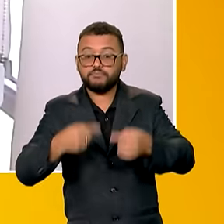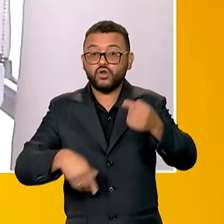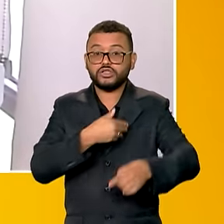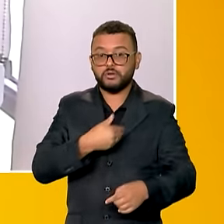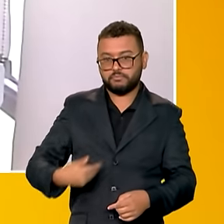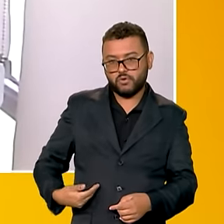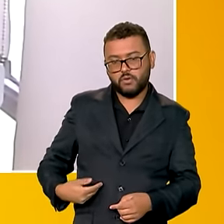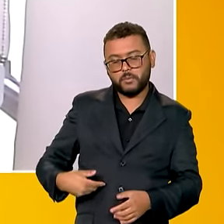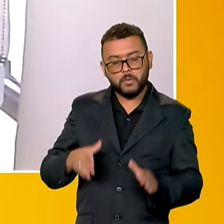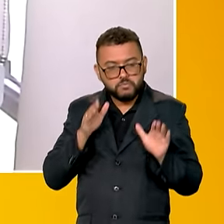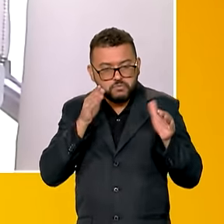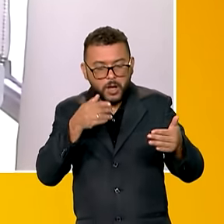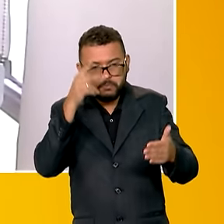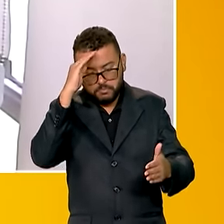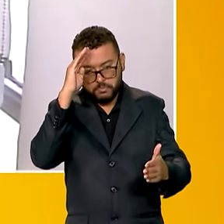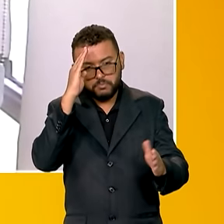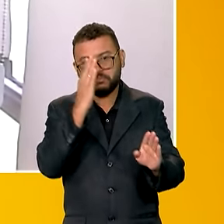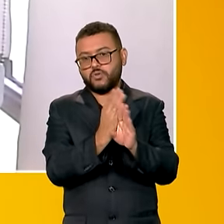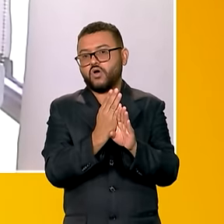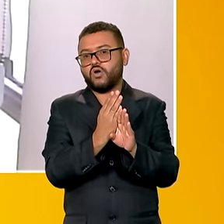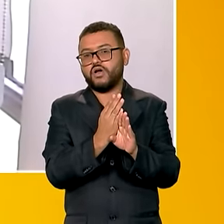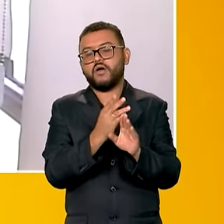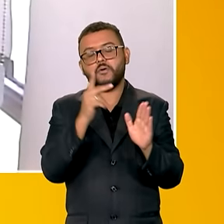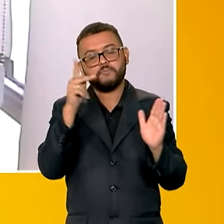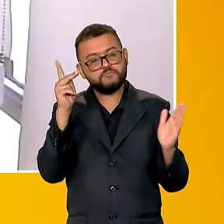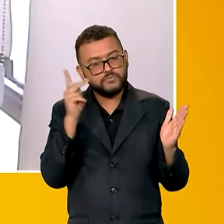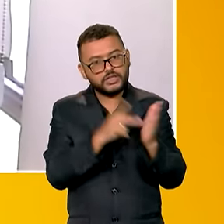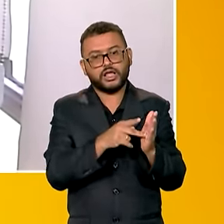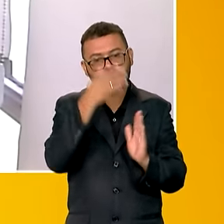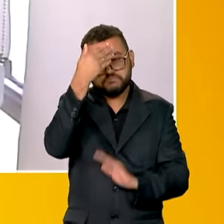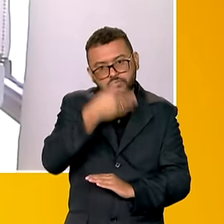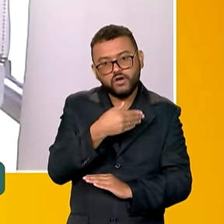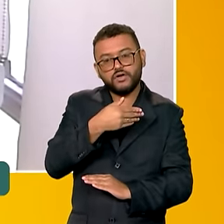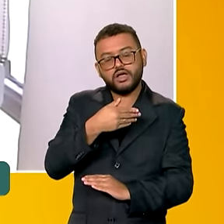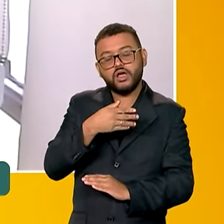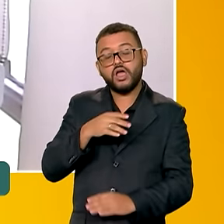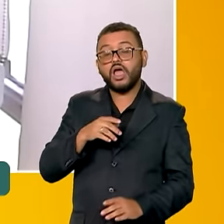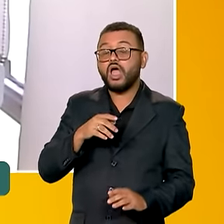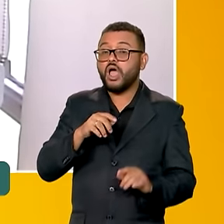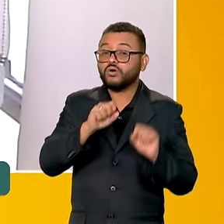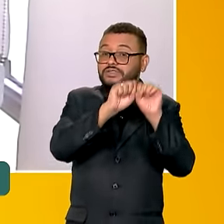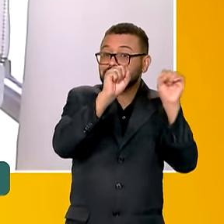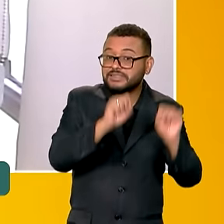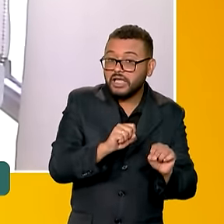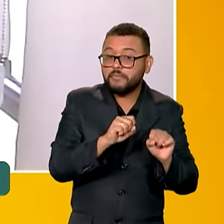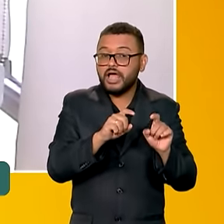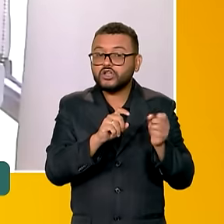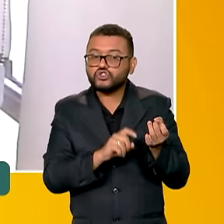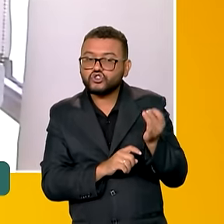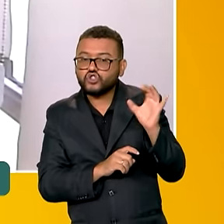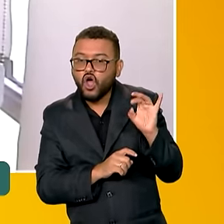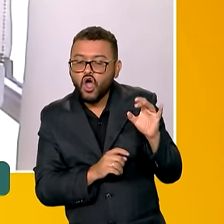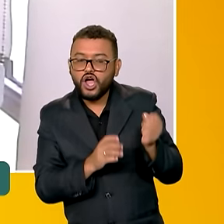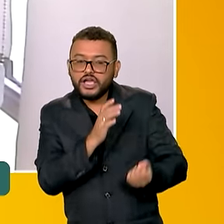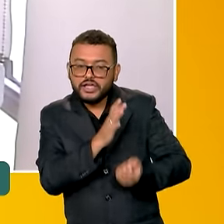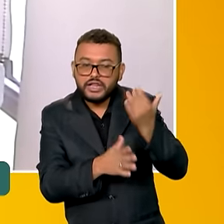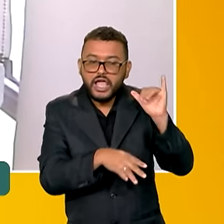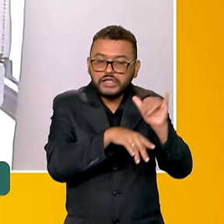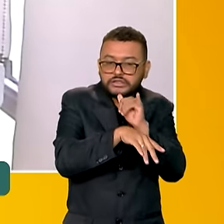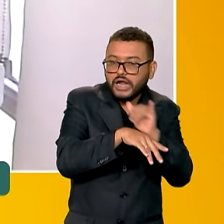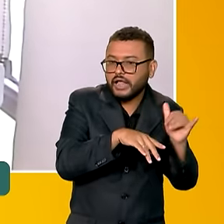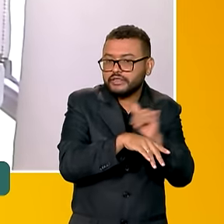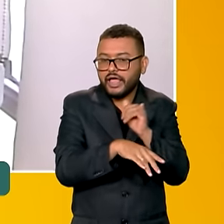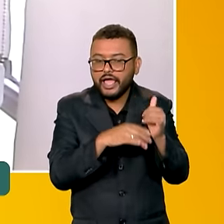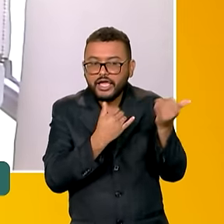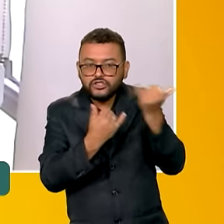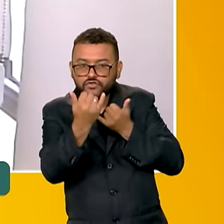informadas por evidências. Então, o Observa DH não só produz informações estratégicas